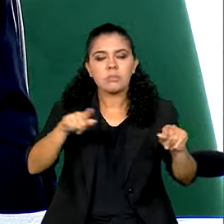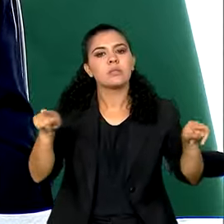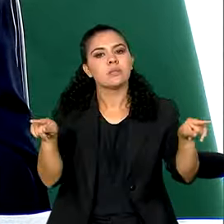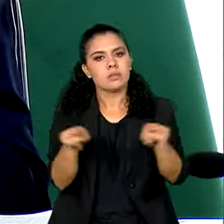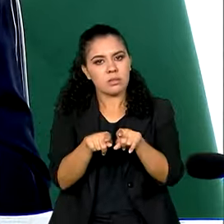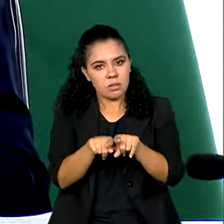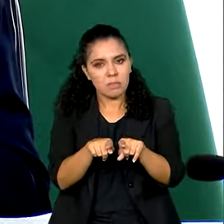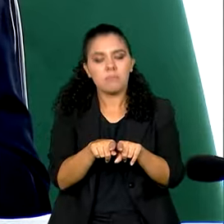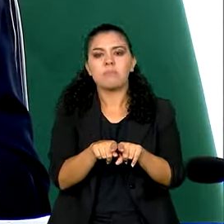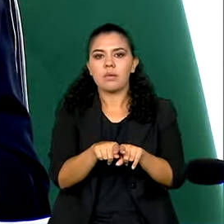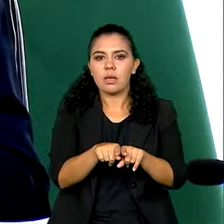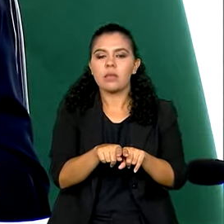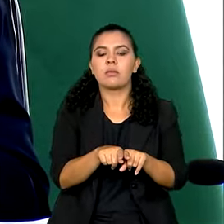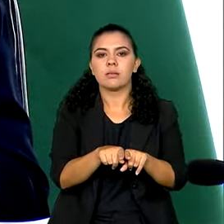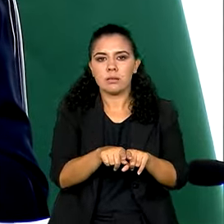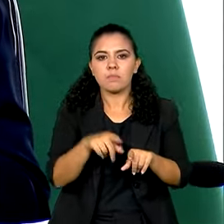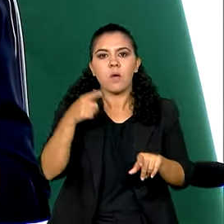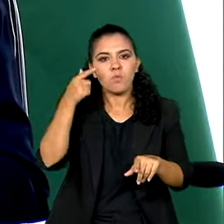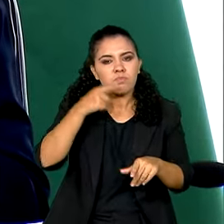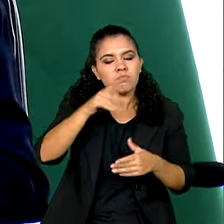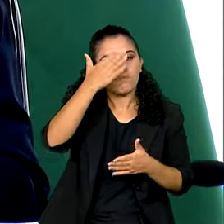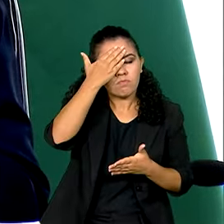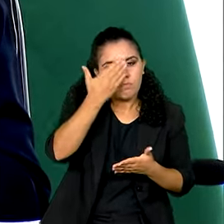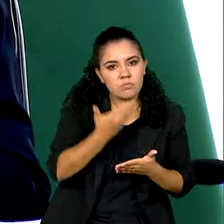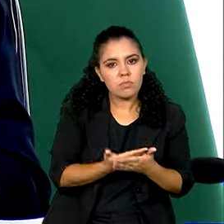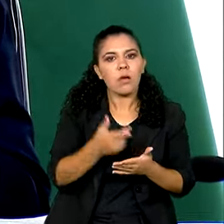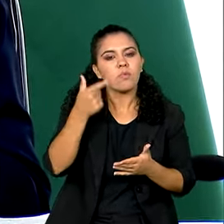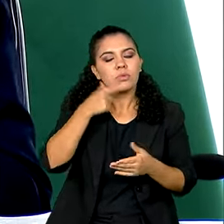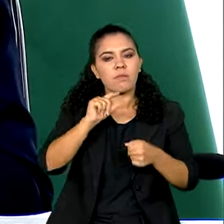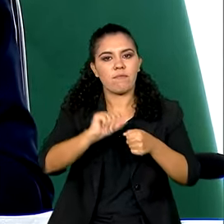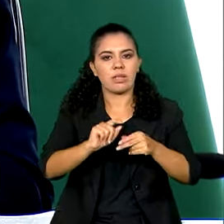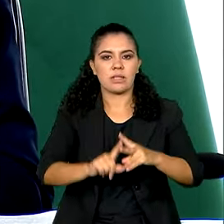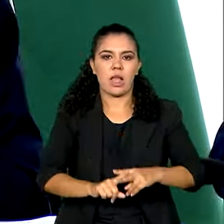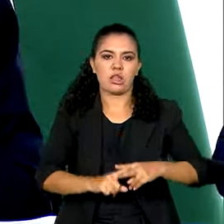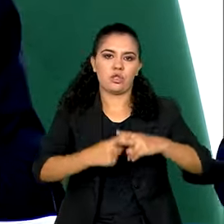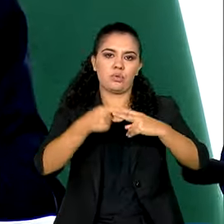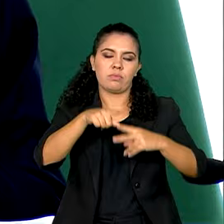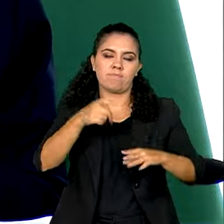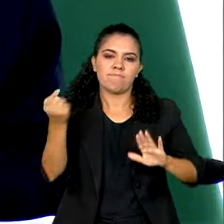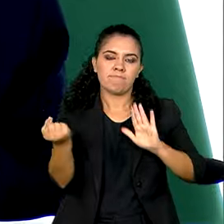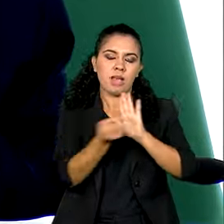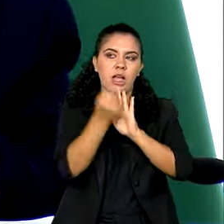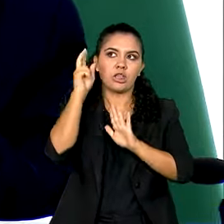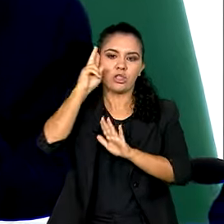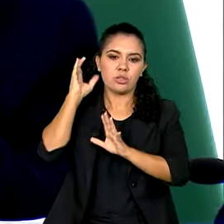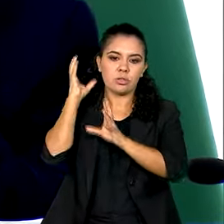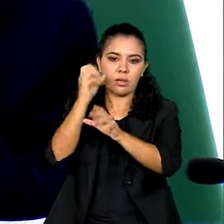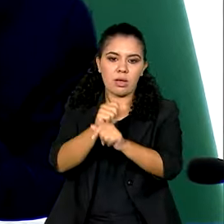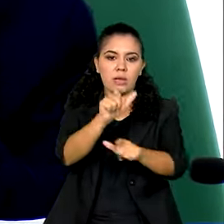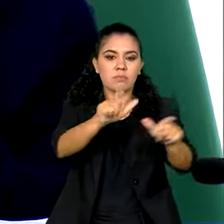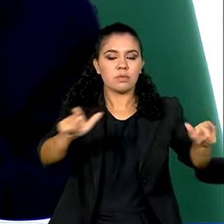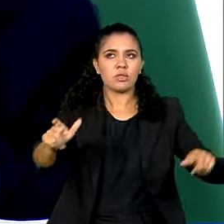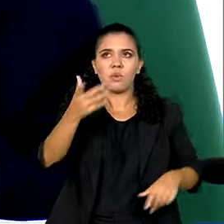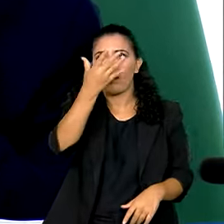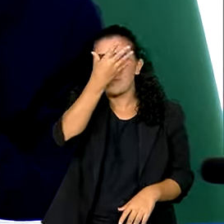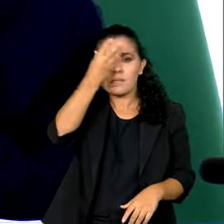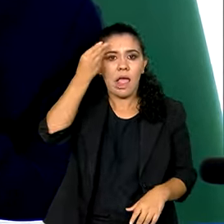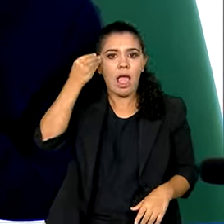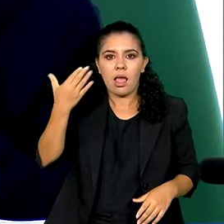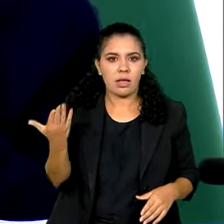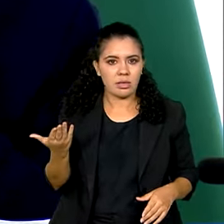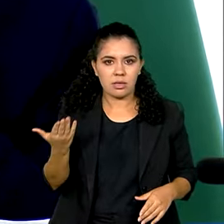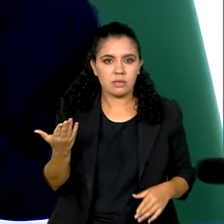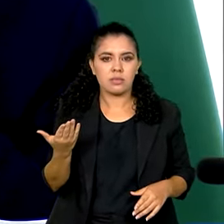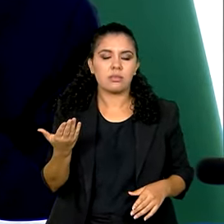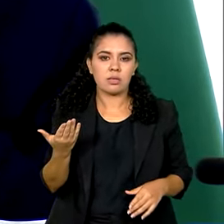tido a sensibilidade de fazer essa correção histórica. As pessoas esqueceram que tudo sobe